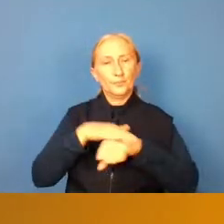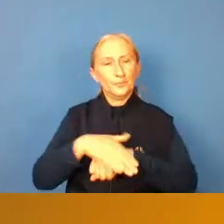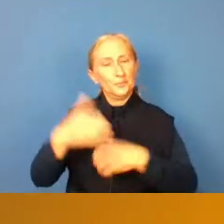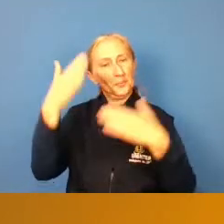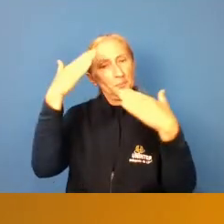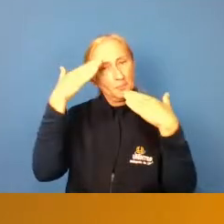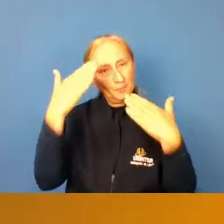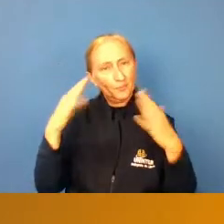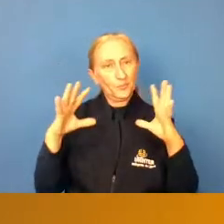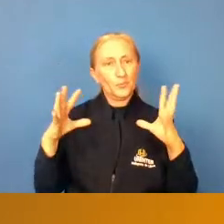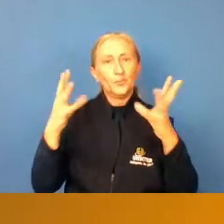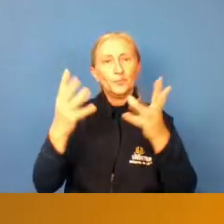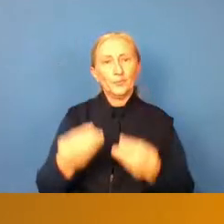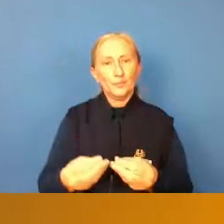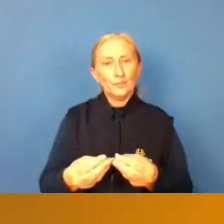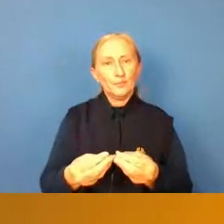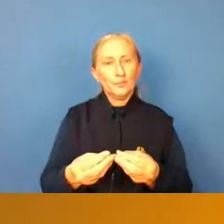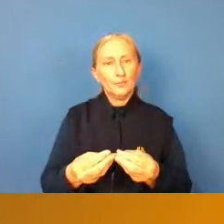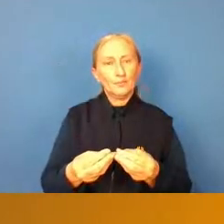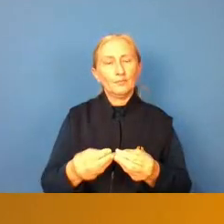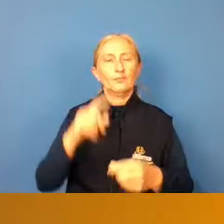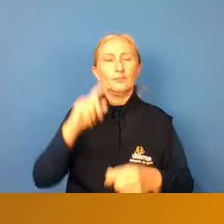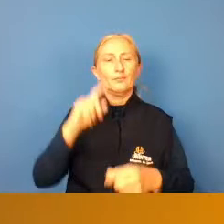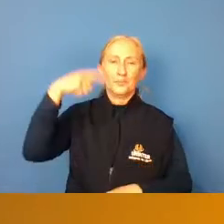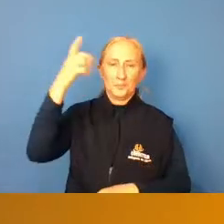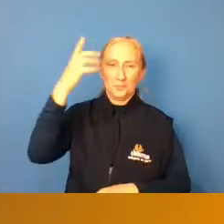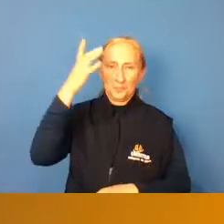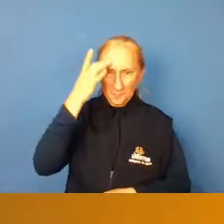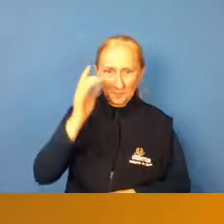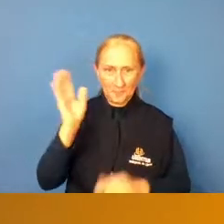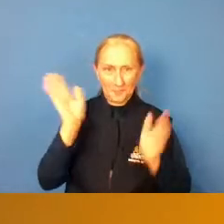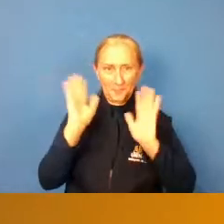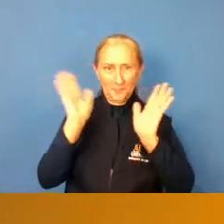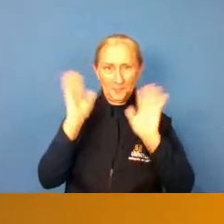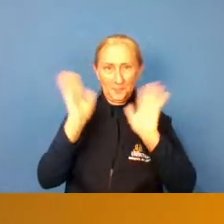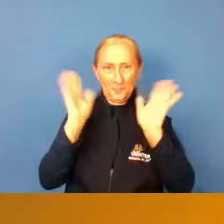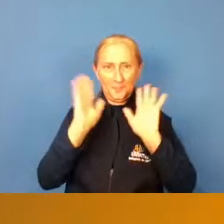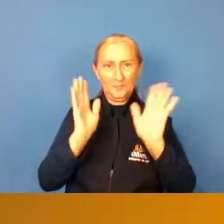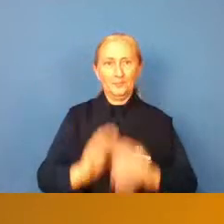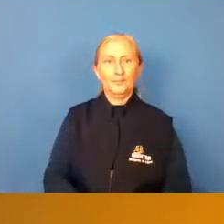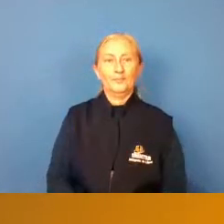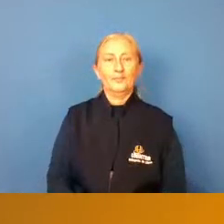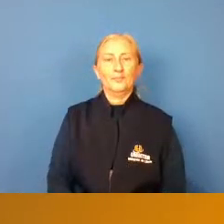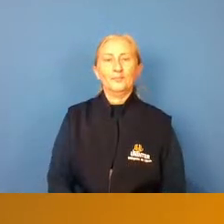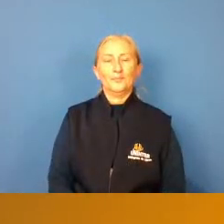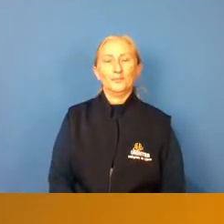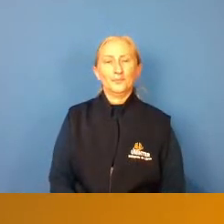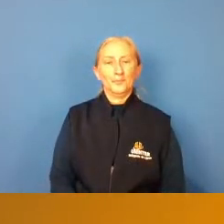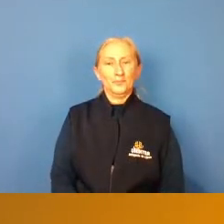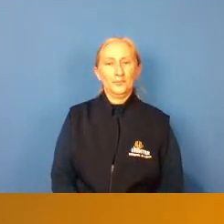obrigada a todos e até amanhã tchau tchau tchau tchau tchau tchau tchau